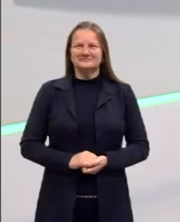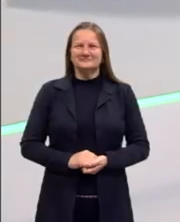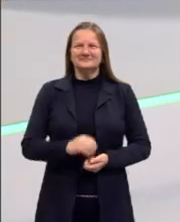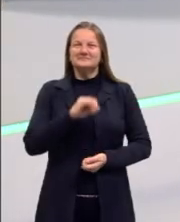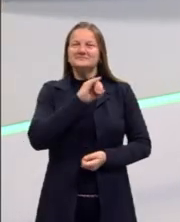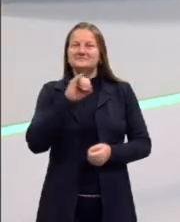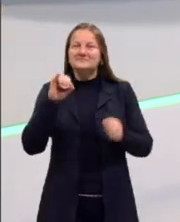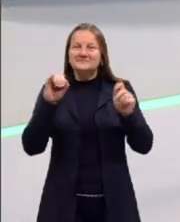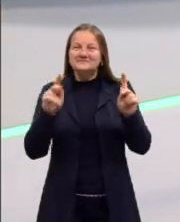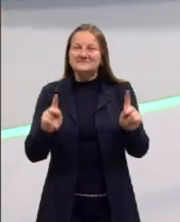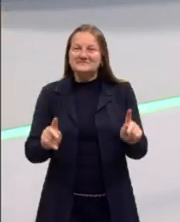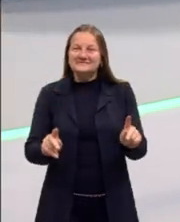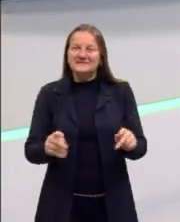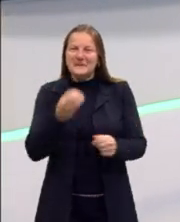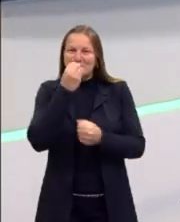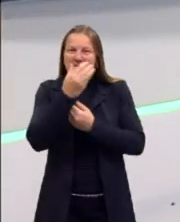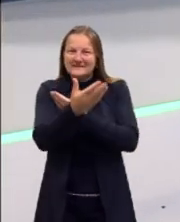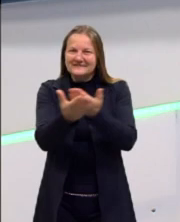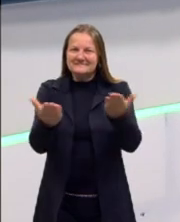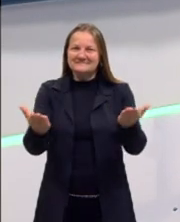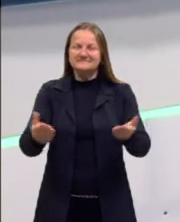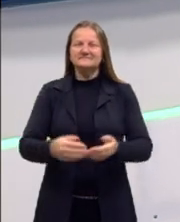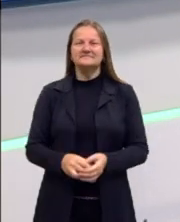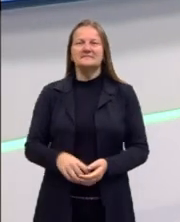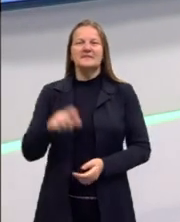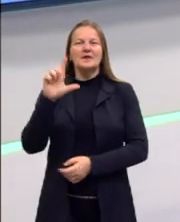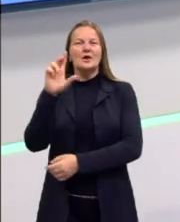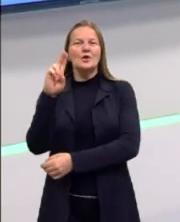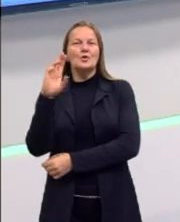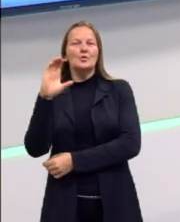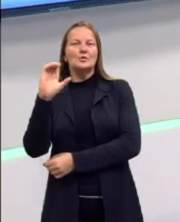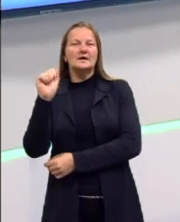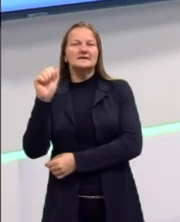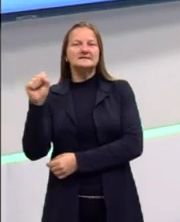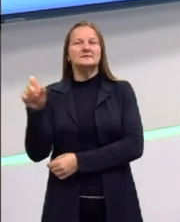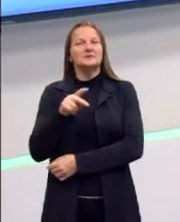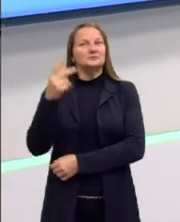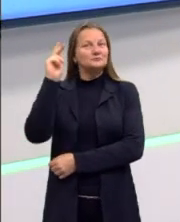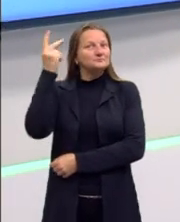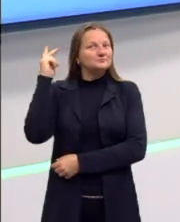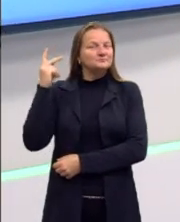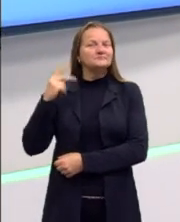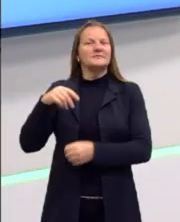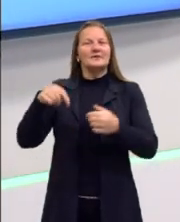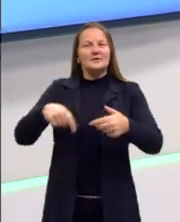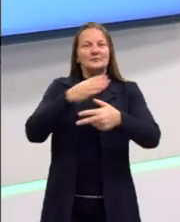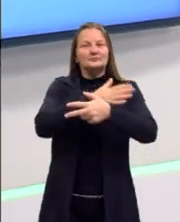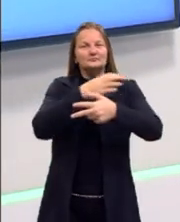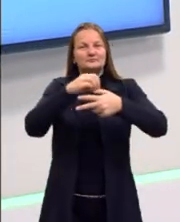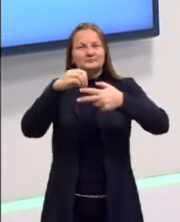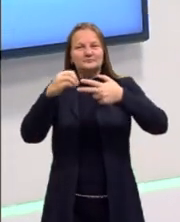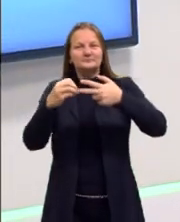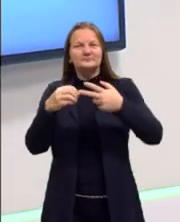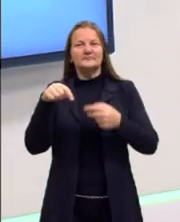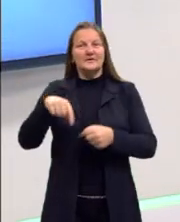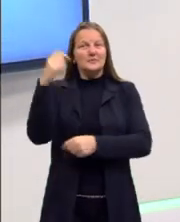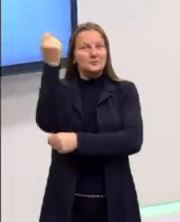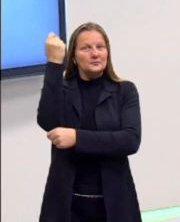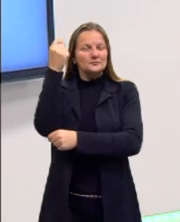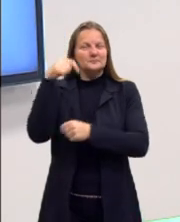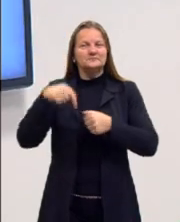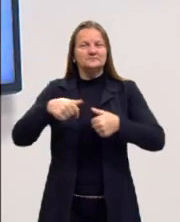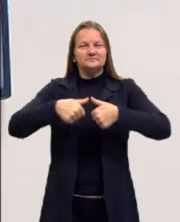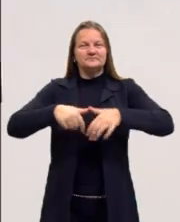E aí, pessoal, tudo bem? Eu sou o Lucas Labella, sou professor de História do Pré-NRS 2022. Eu vou